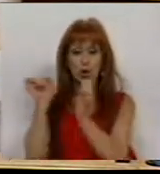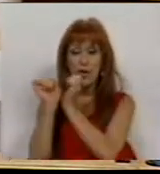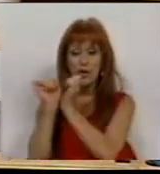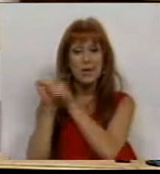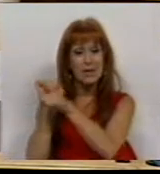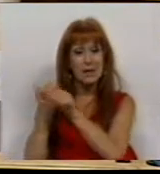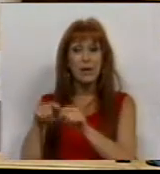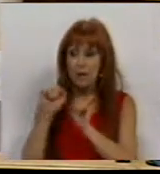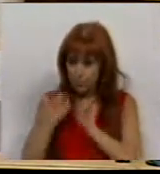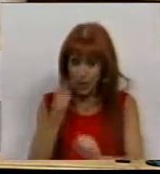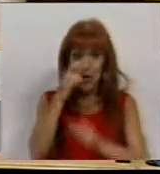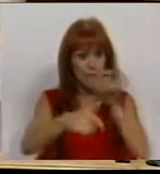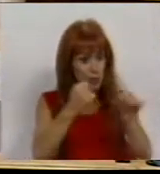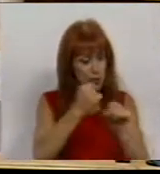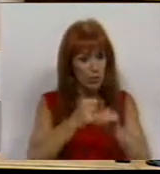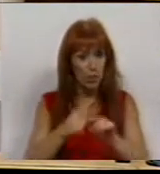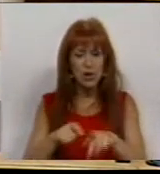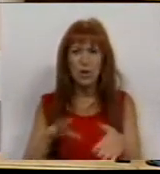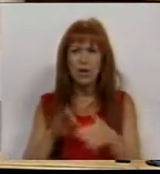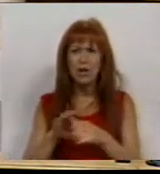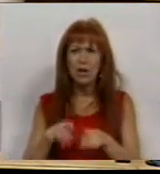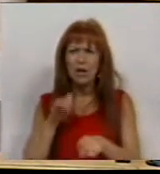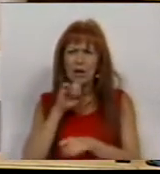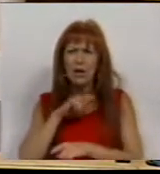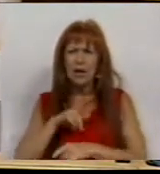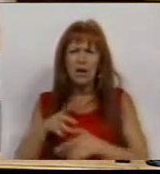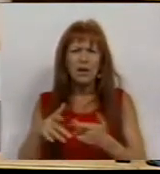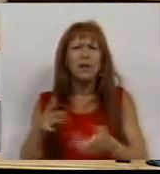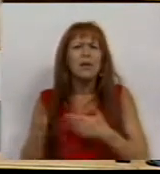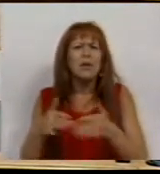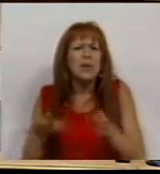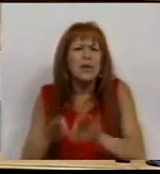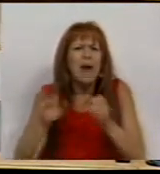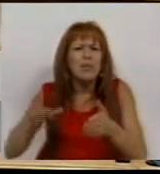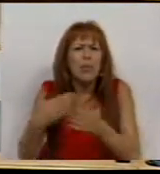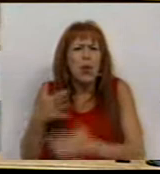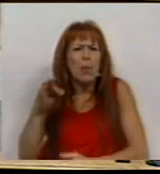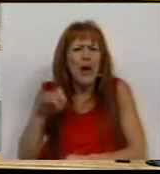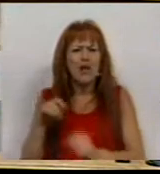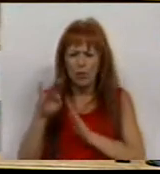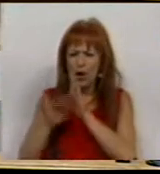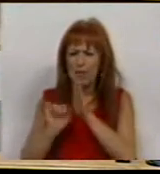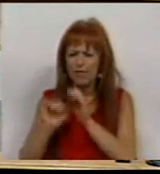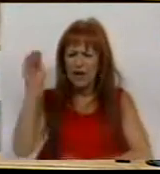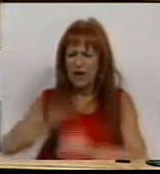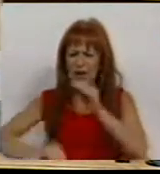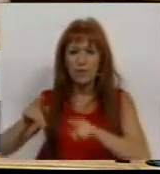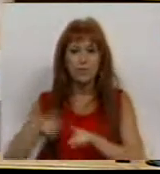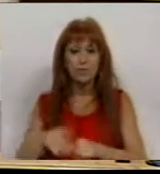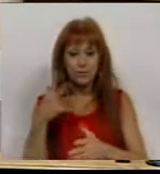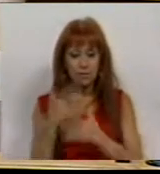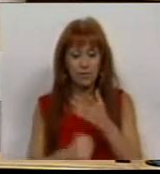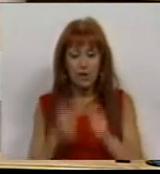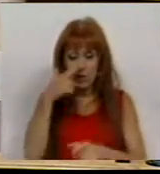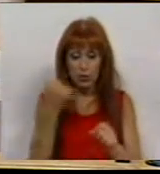Social, que é dos trabalhadores para habitação acessível, o que quer que isto seja, como propõe o PS no seu programa eleitoral. Os